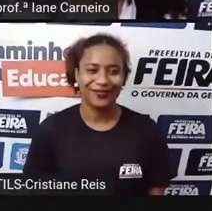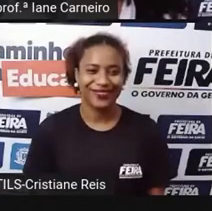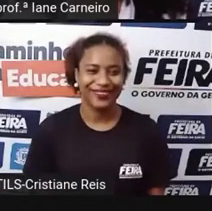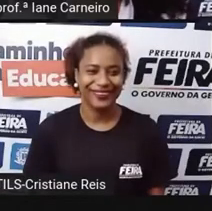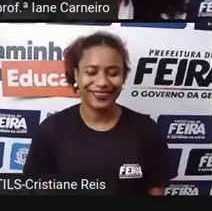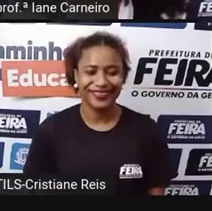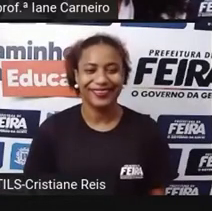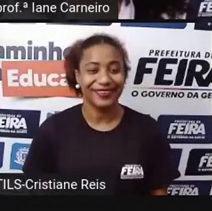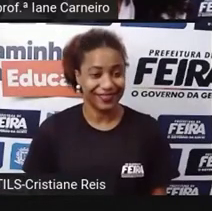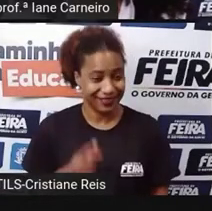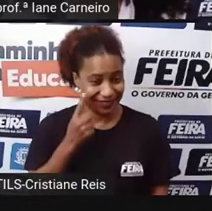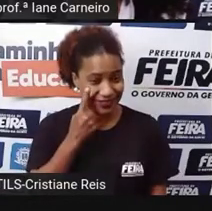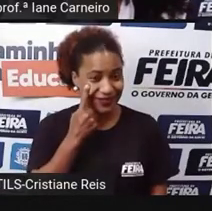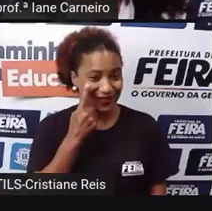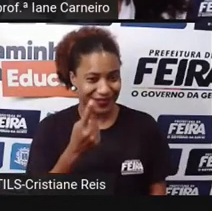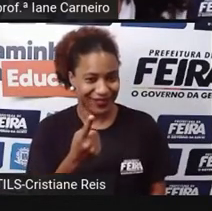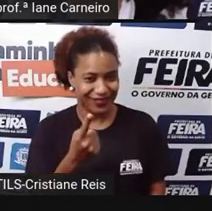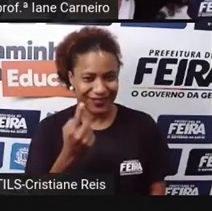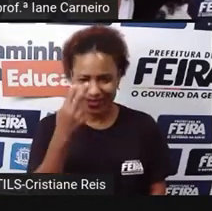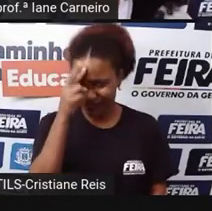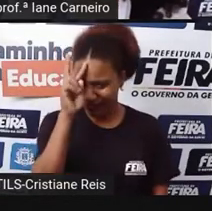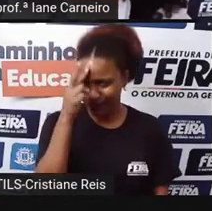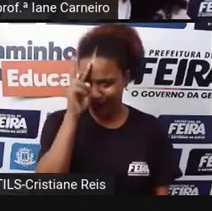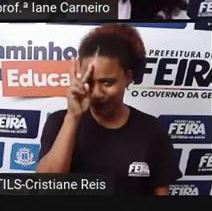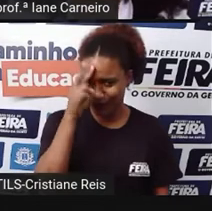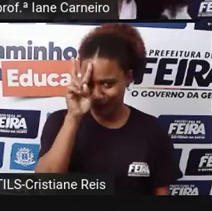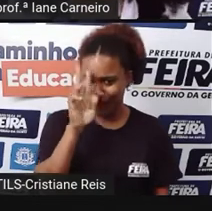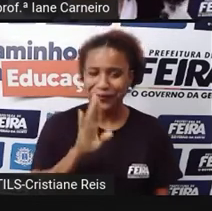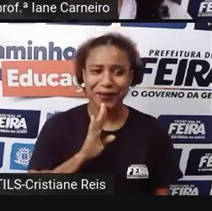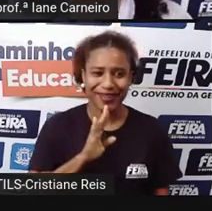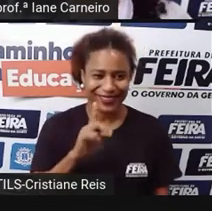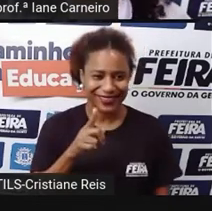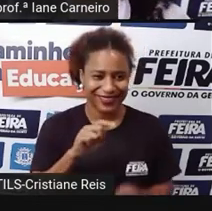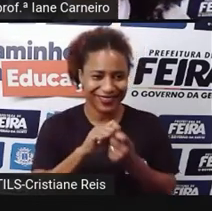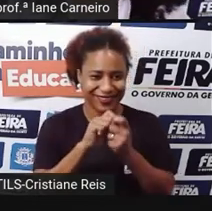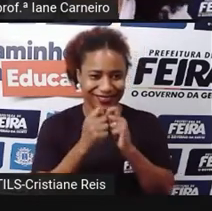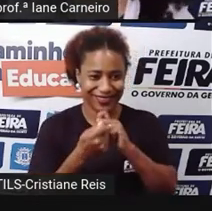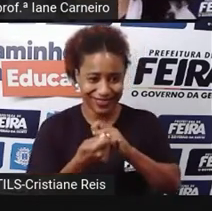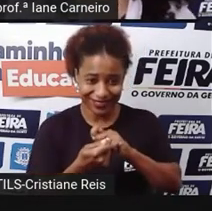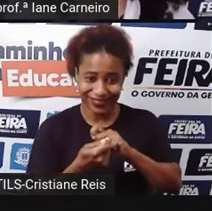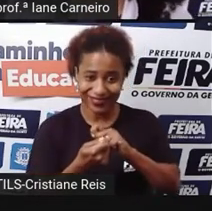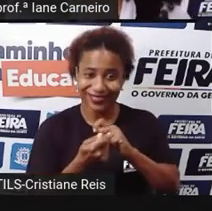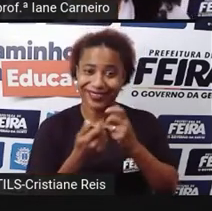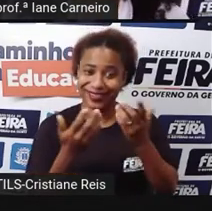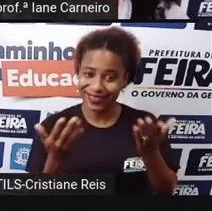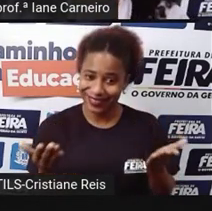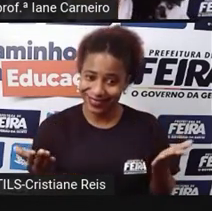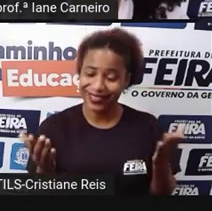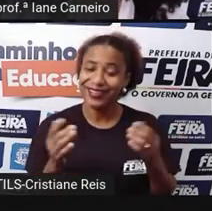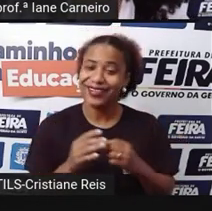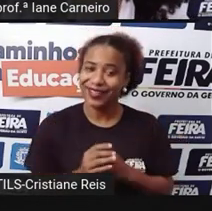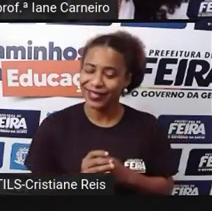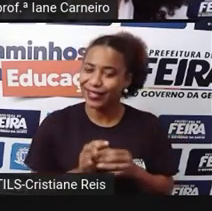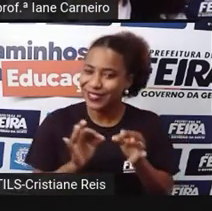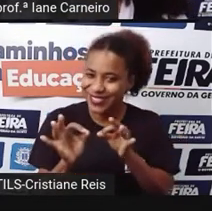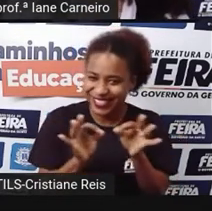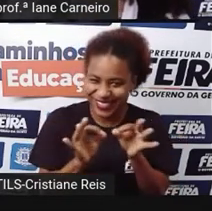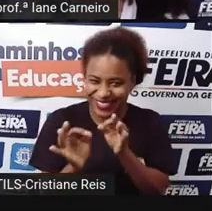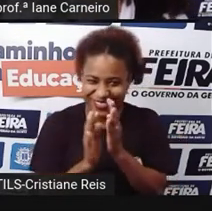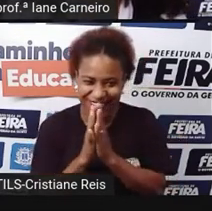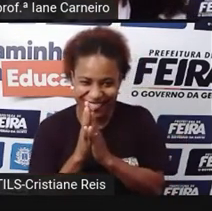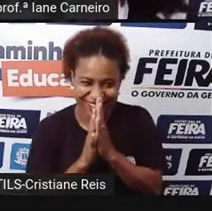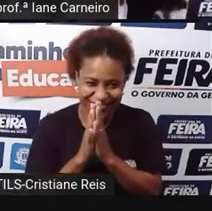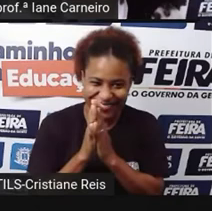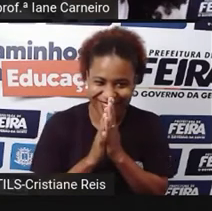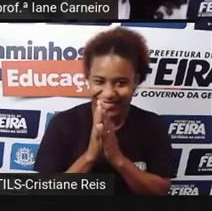E aí, vocês já conheciam essa versão da história do Saci? Essa é uma das versões em que ele apronta bastante, né? E ele até